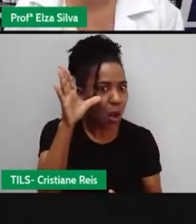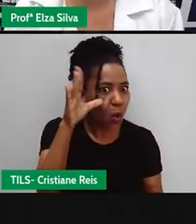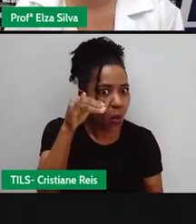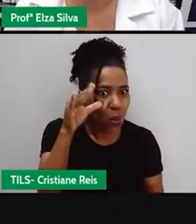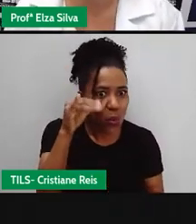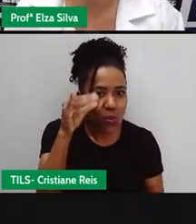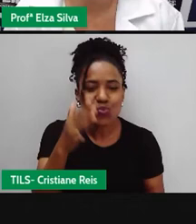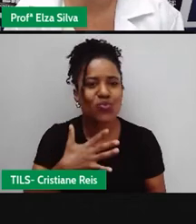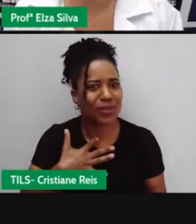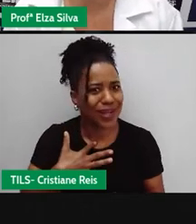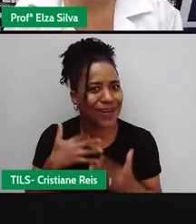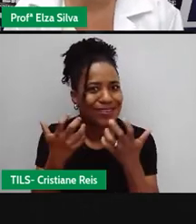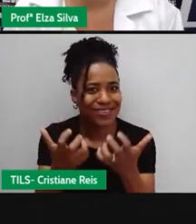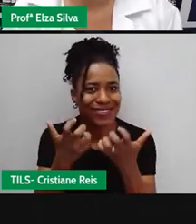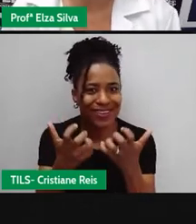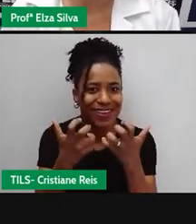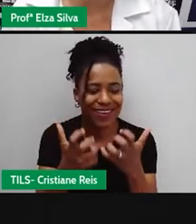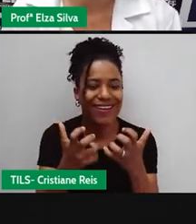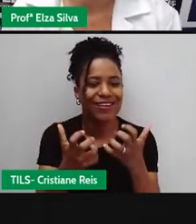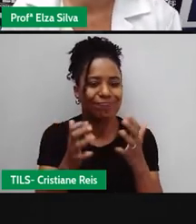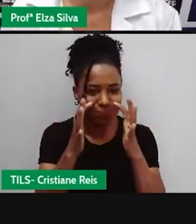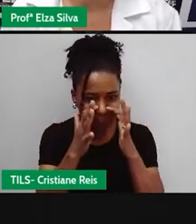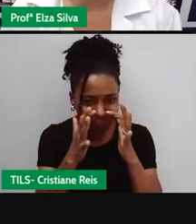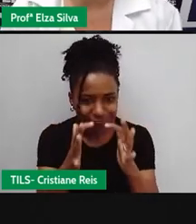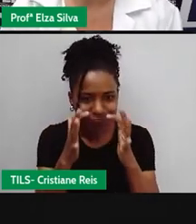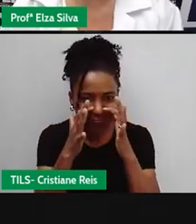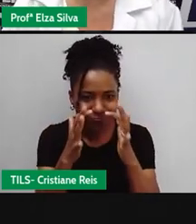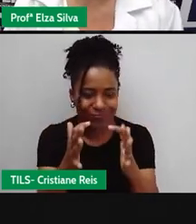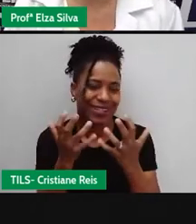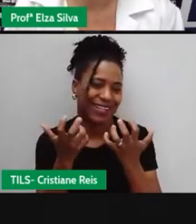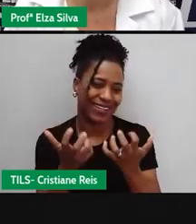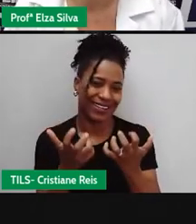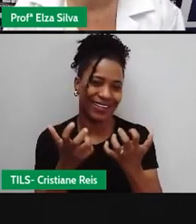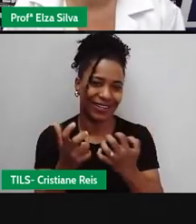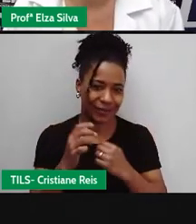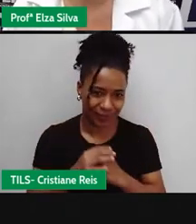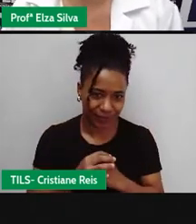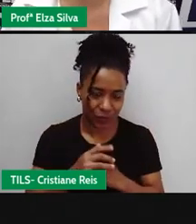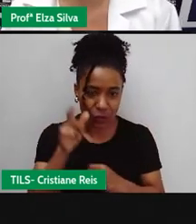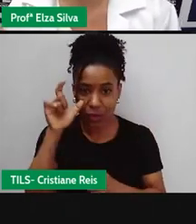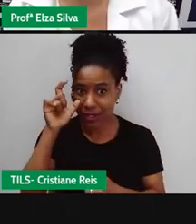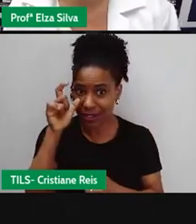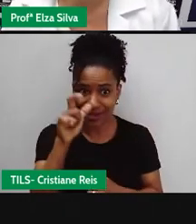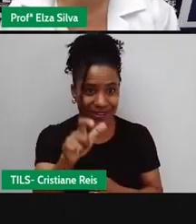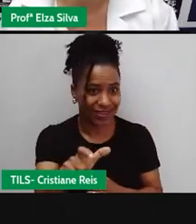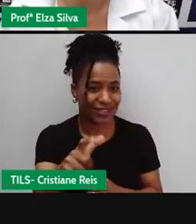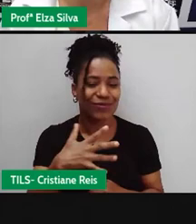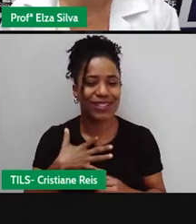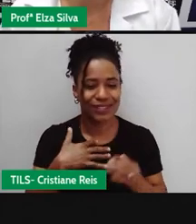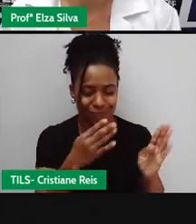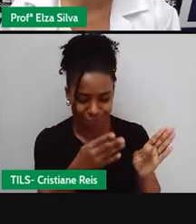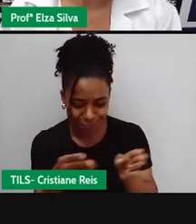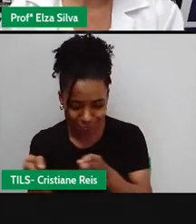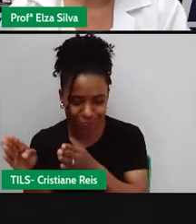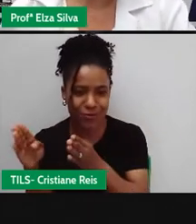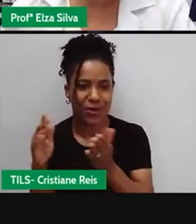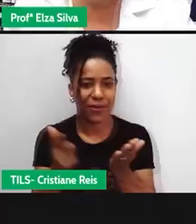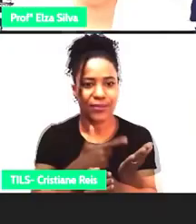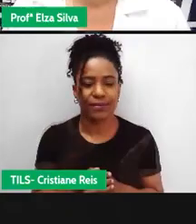leitor Do telespectador Enfim Para que ele se interesse Por aquela determinada obra